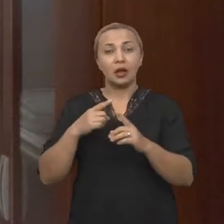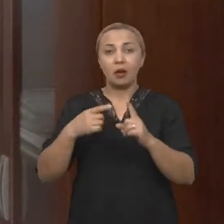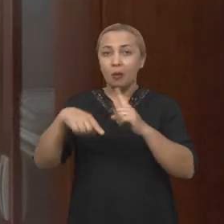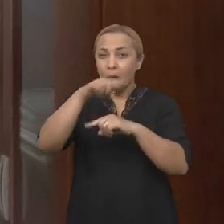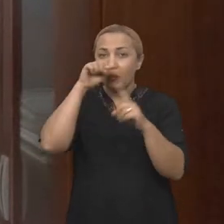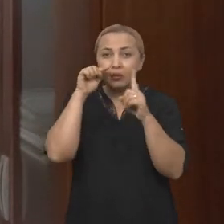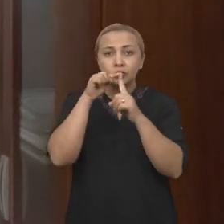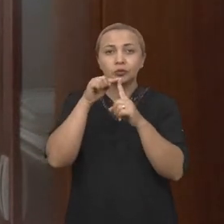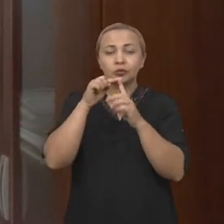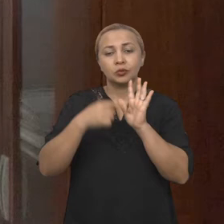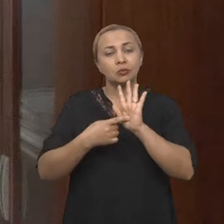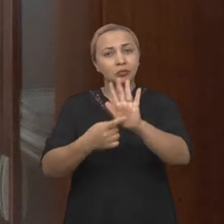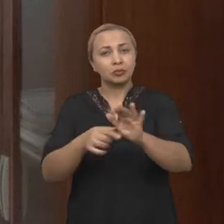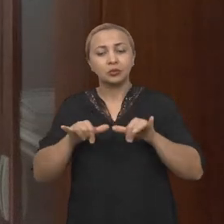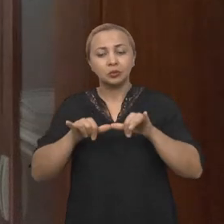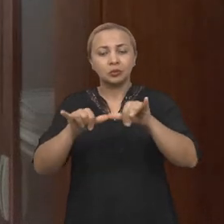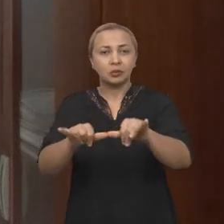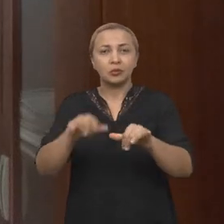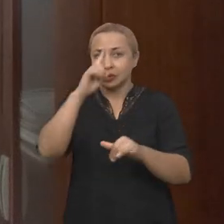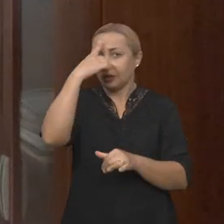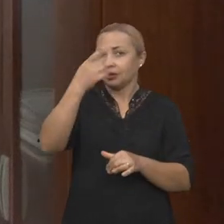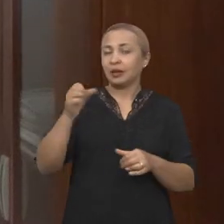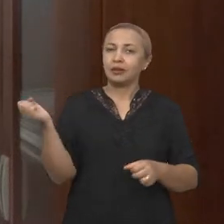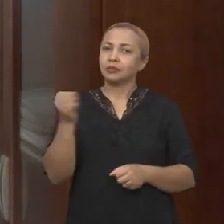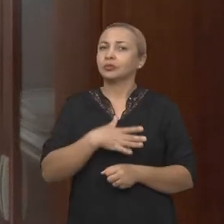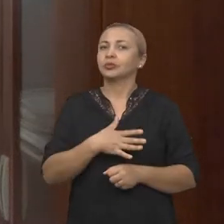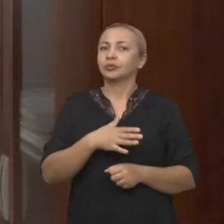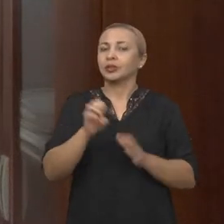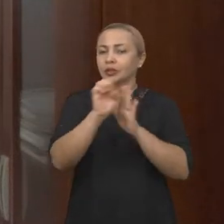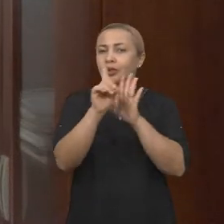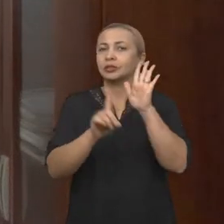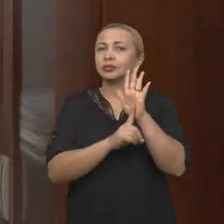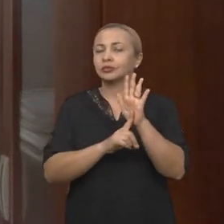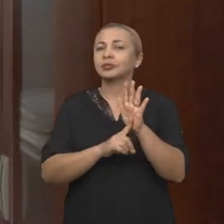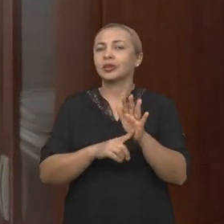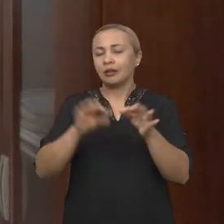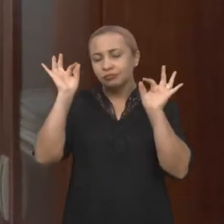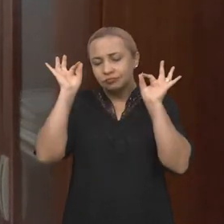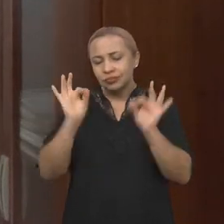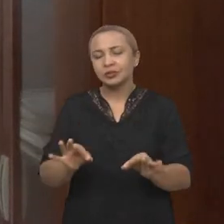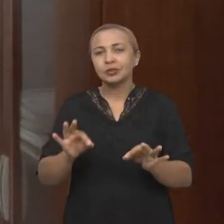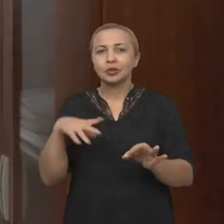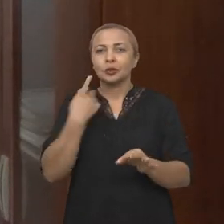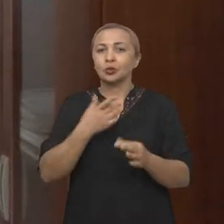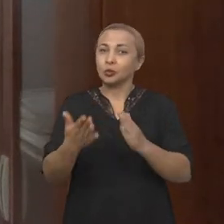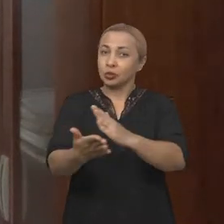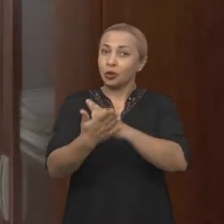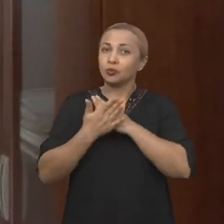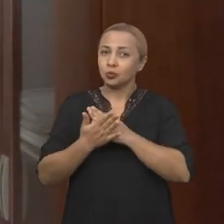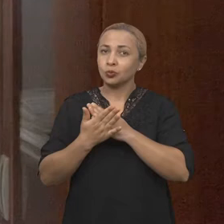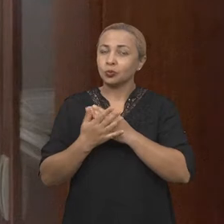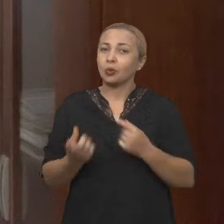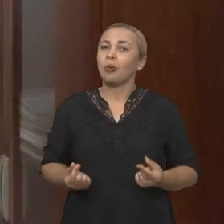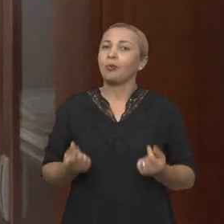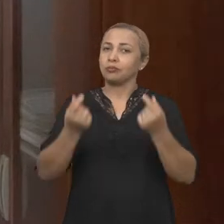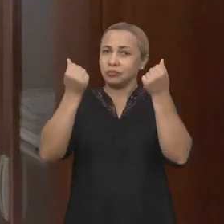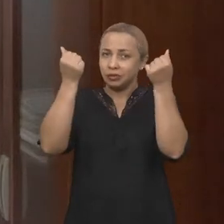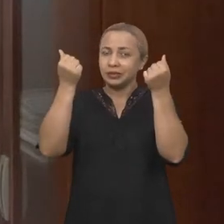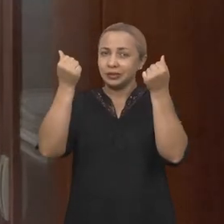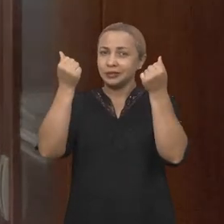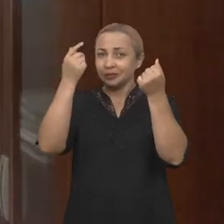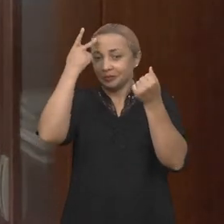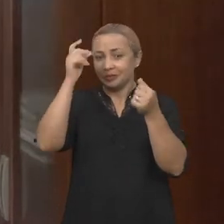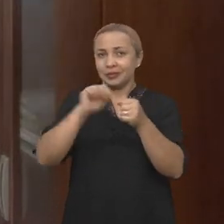objetivo de colocar no mercado essa ideia inovadora. Esse edital especificamente, que nos contemplou com o auxílio financeiro,